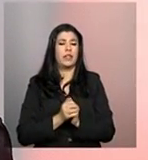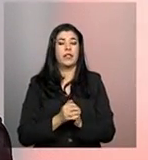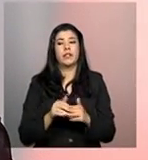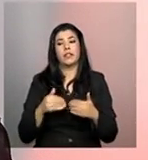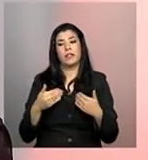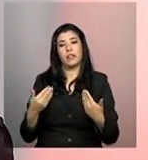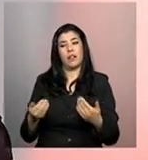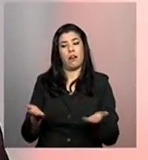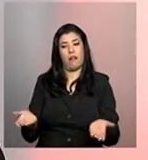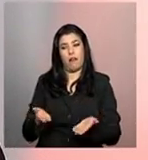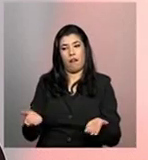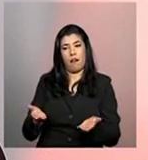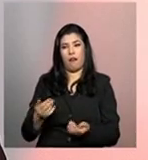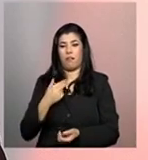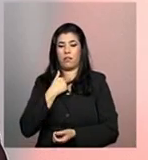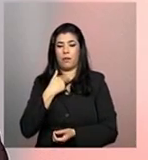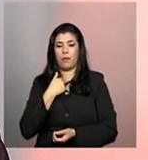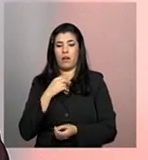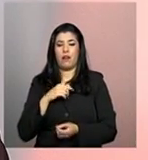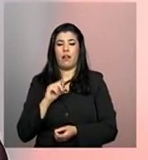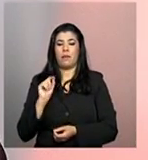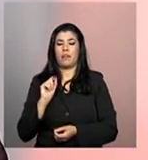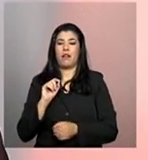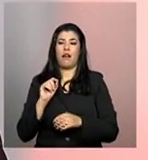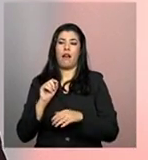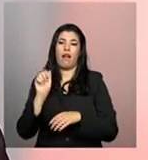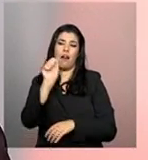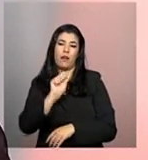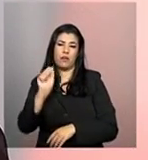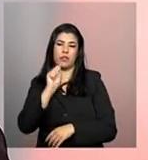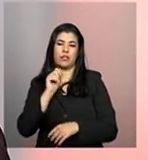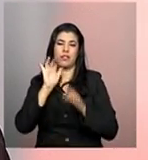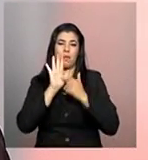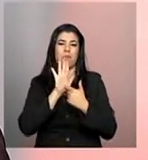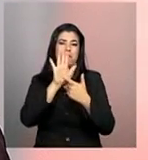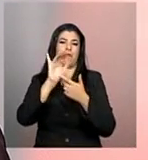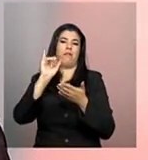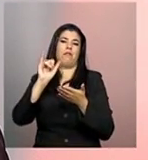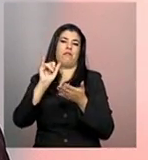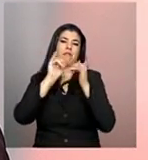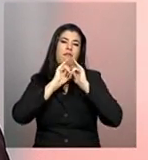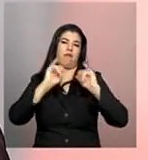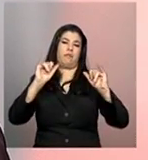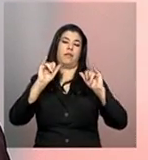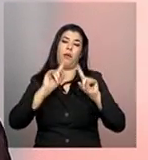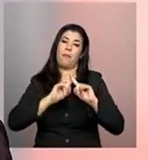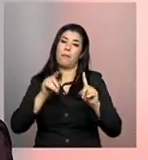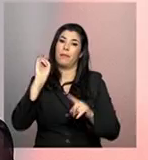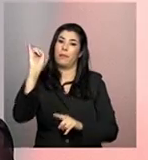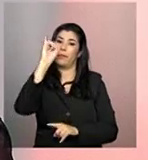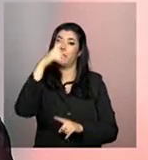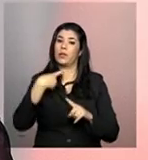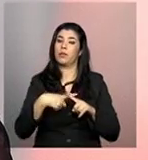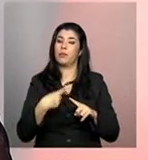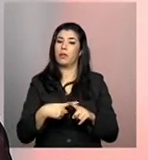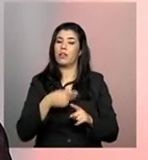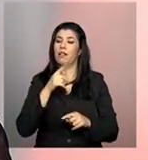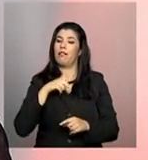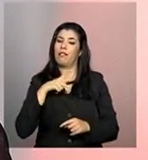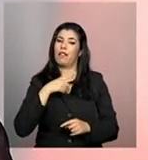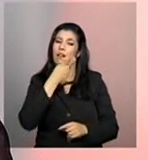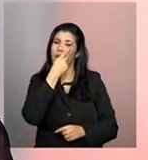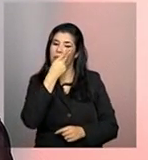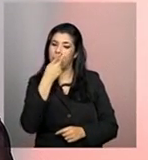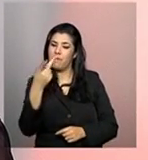cadastro não é feito para que a entidade apresente as informações. No entanto, ela tem uma participação muito importante, porque ela recebe uma visita do órgão